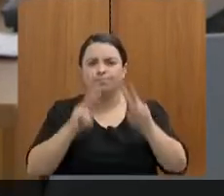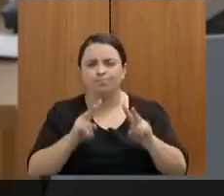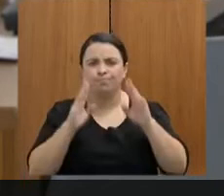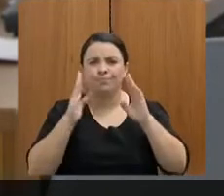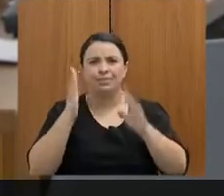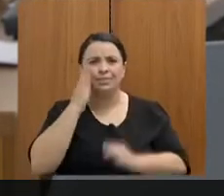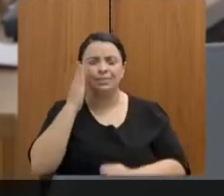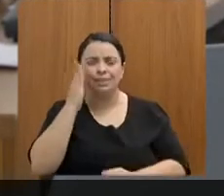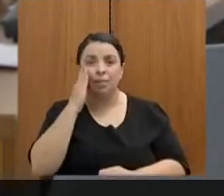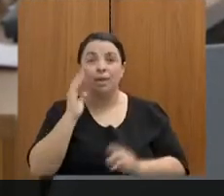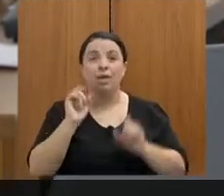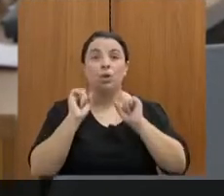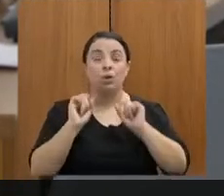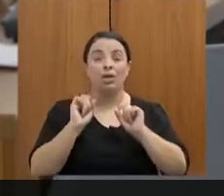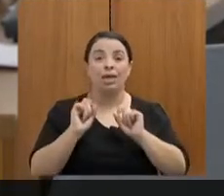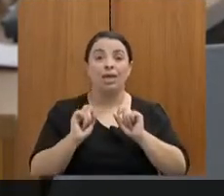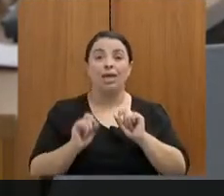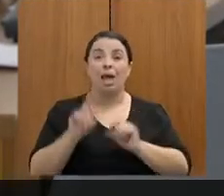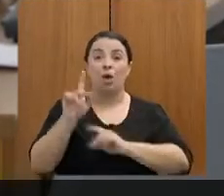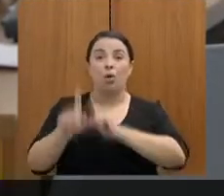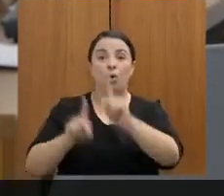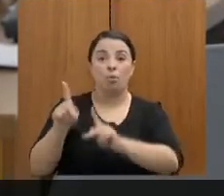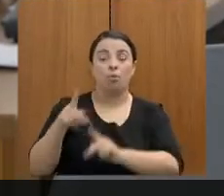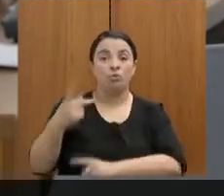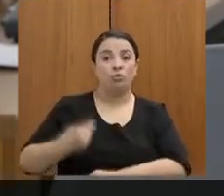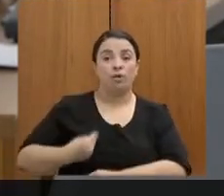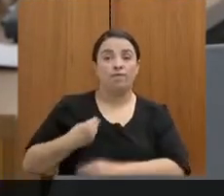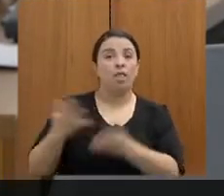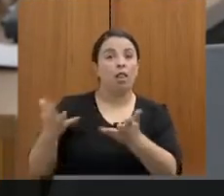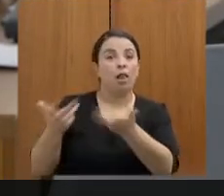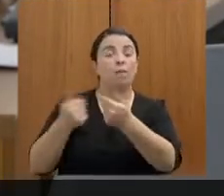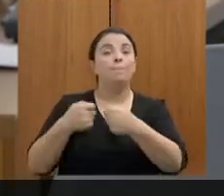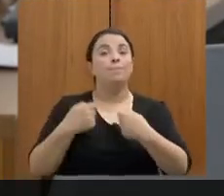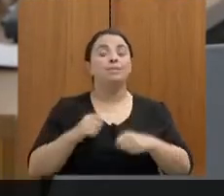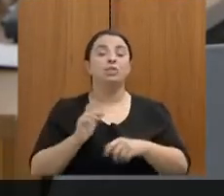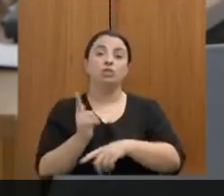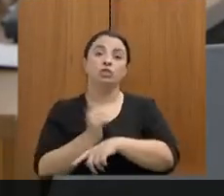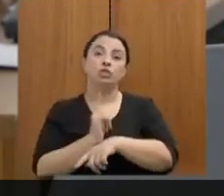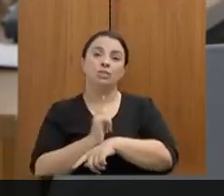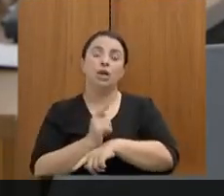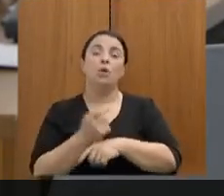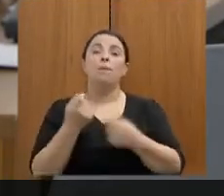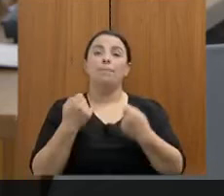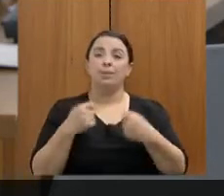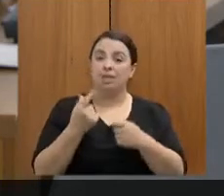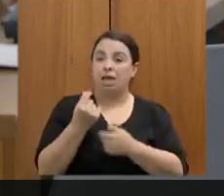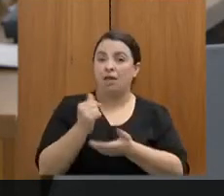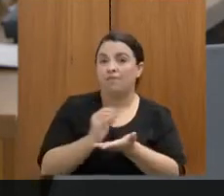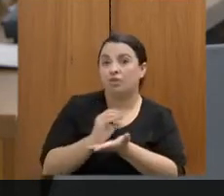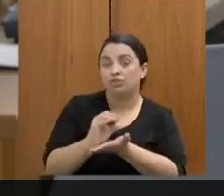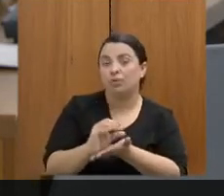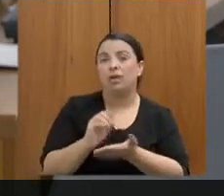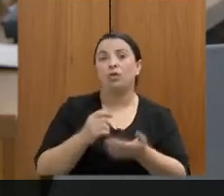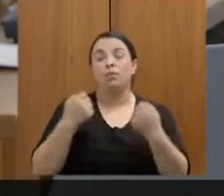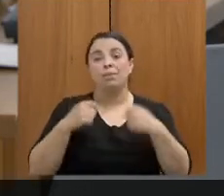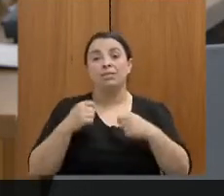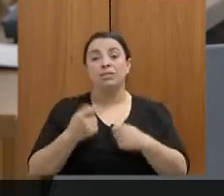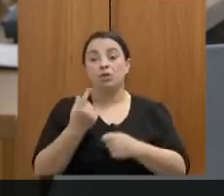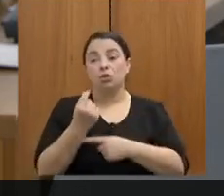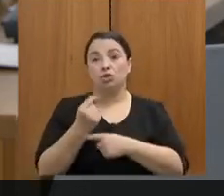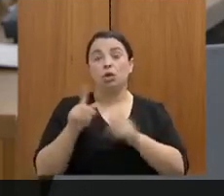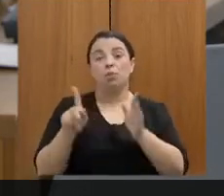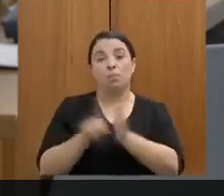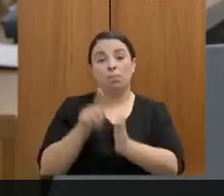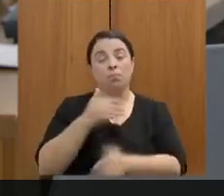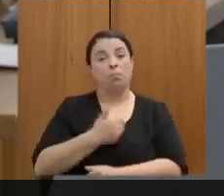melhorar a vida das pessoas, a gente precisa de gestão, a gente precisa de investimento, a gente precisa que o recurso público vá